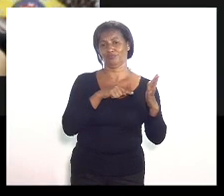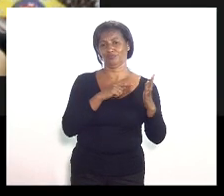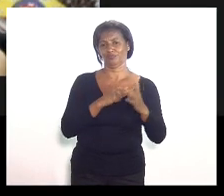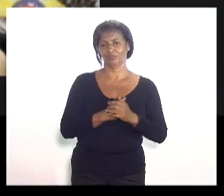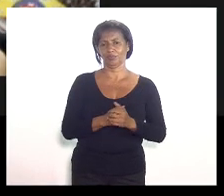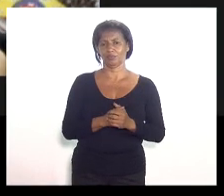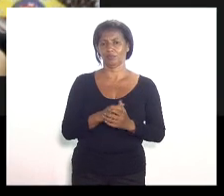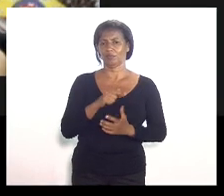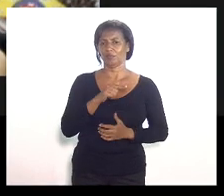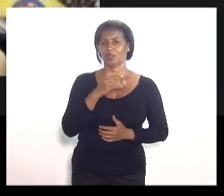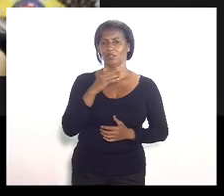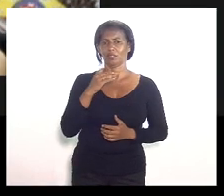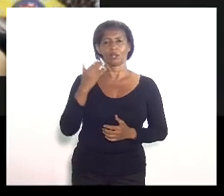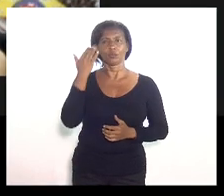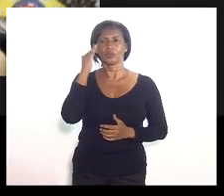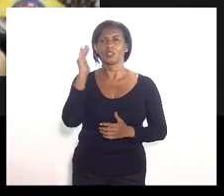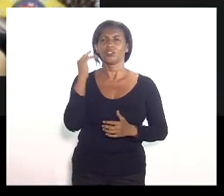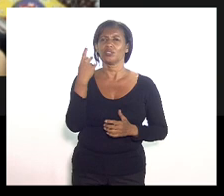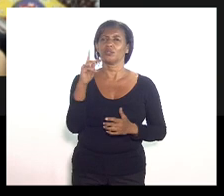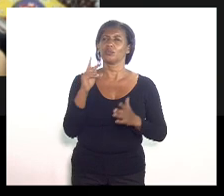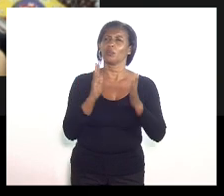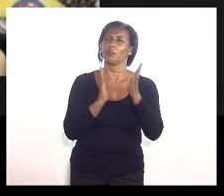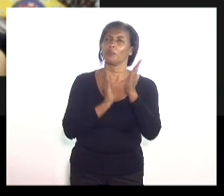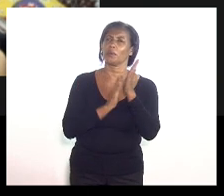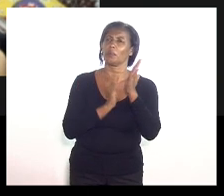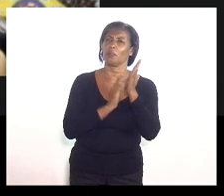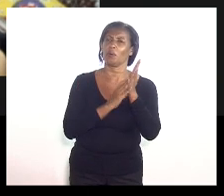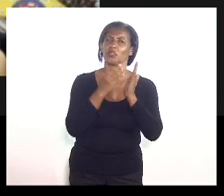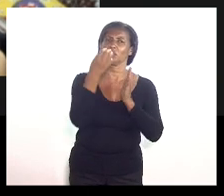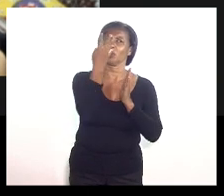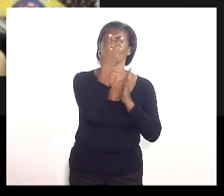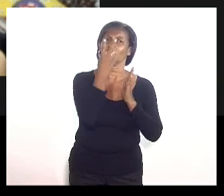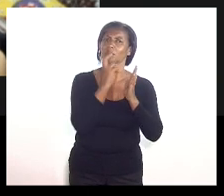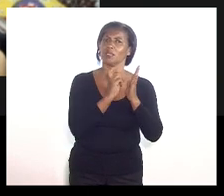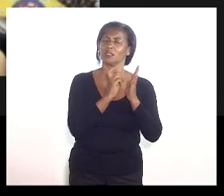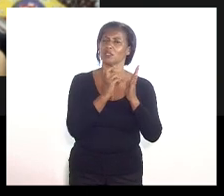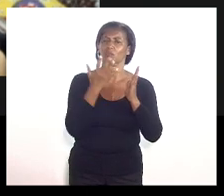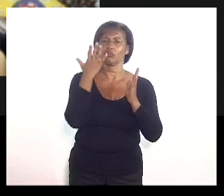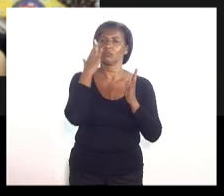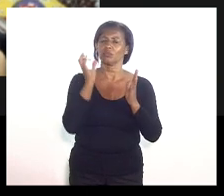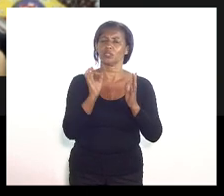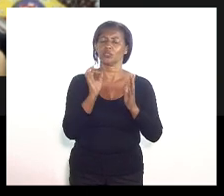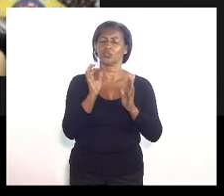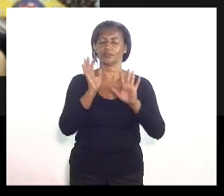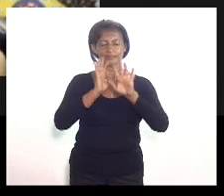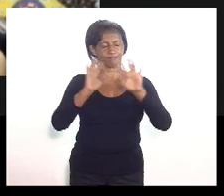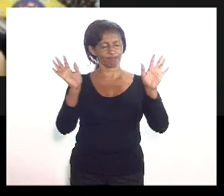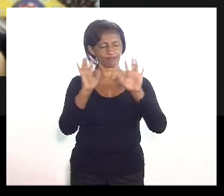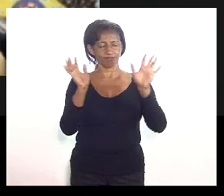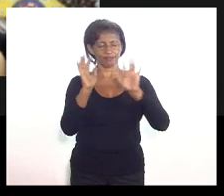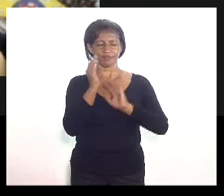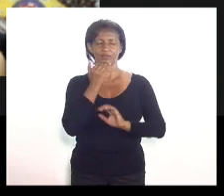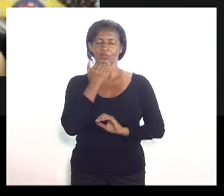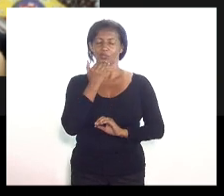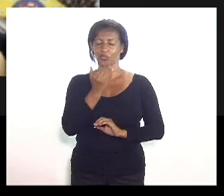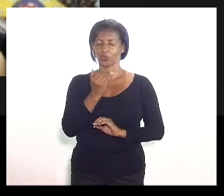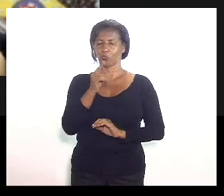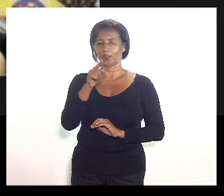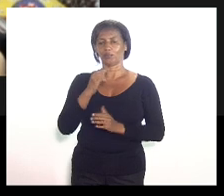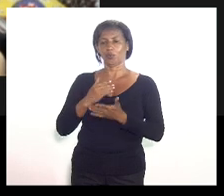eu não entendi a sua proposta. Então... 4 pela 5. Não, não, não. É que Vossa Excelência, no início,